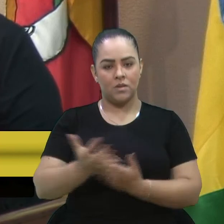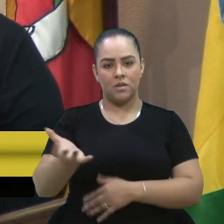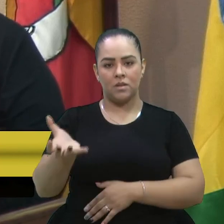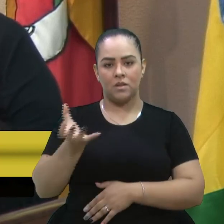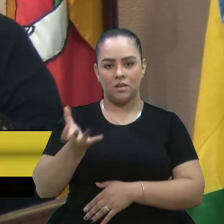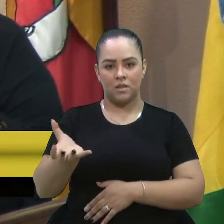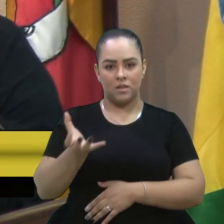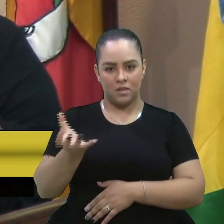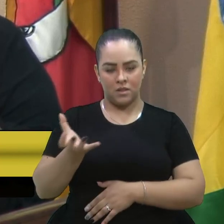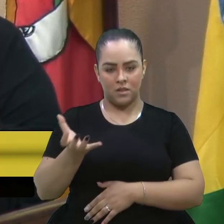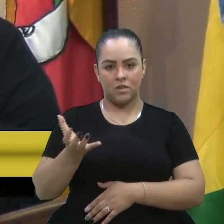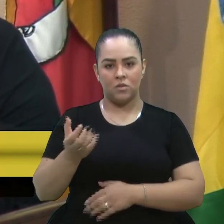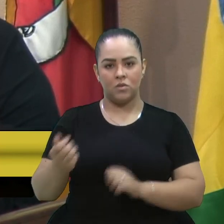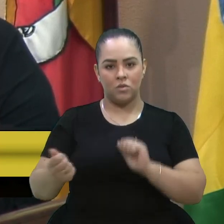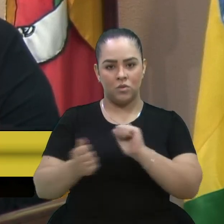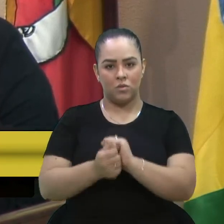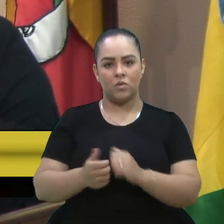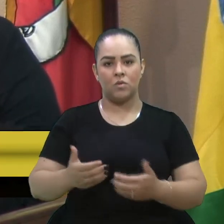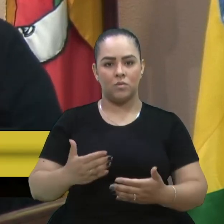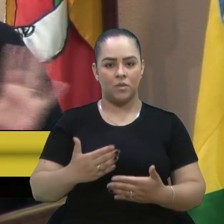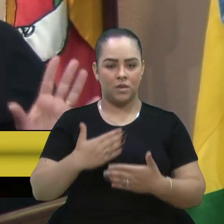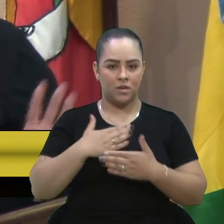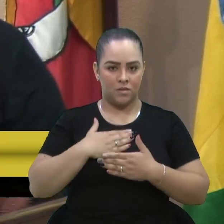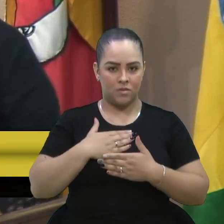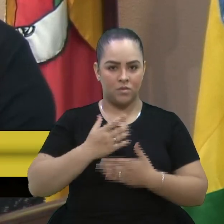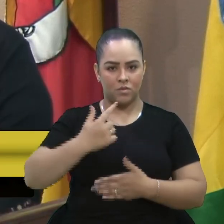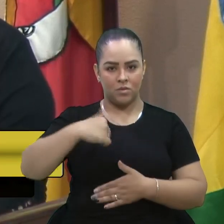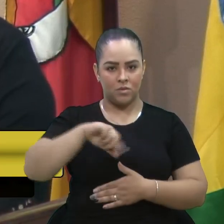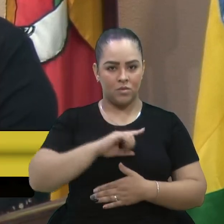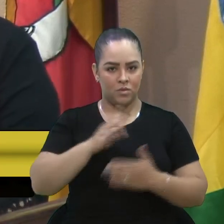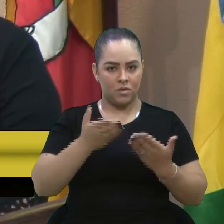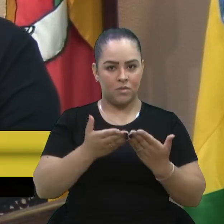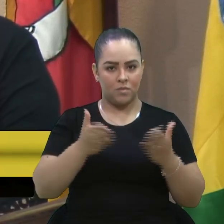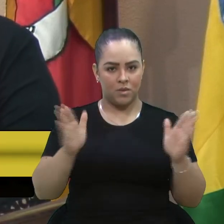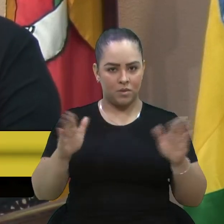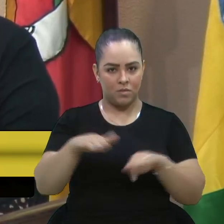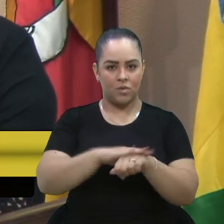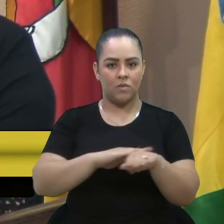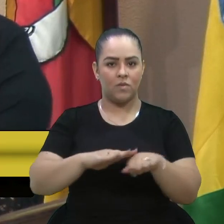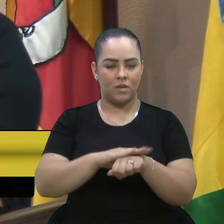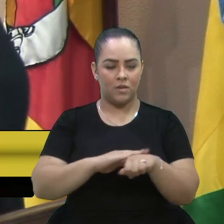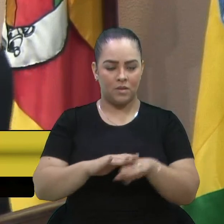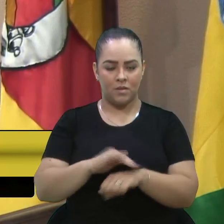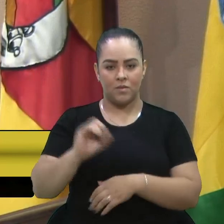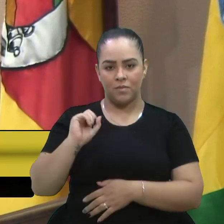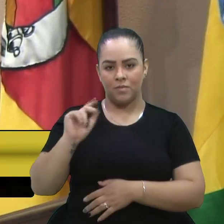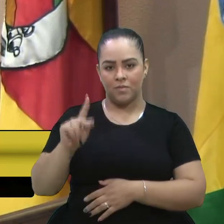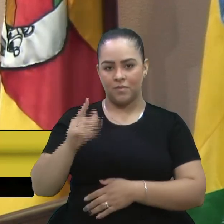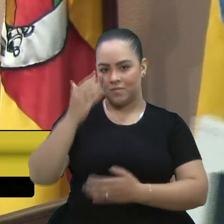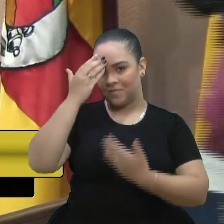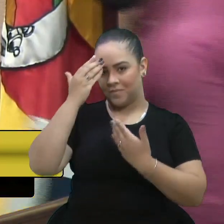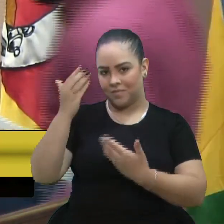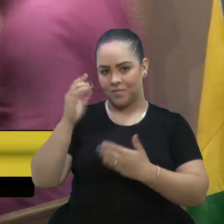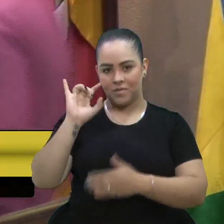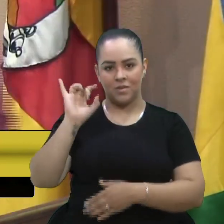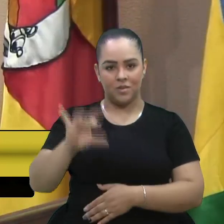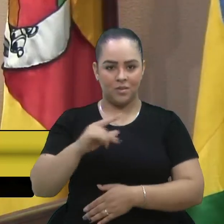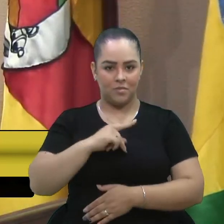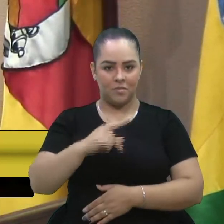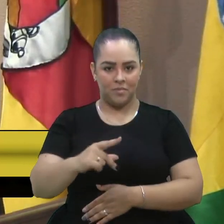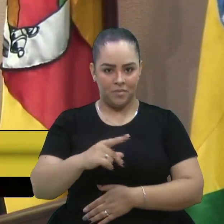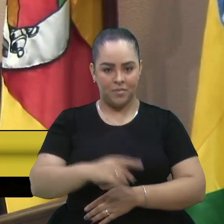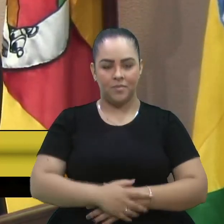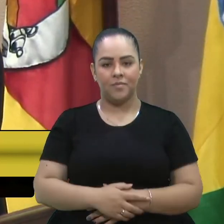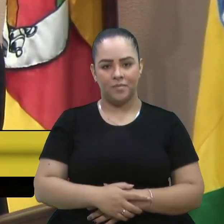compor junto comigo, a gente está aberto para conversas, tá? Então, muito obrigada. Era isso, senhor presidente,